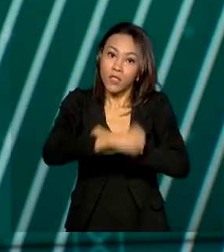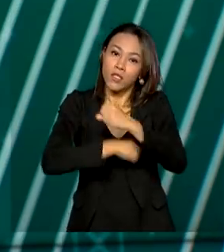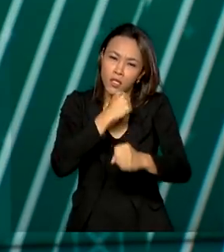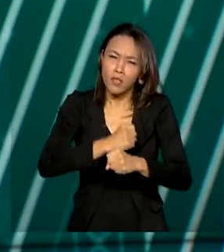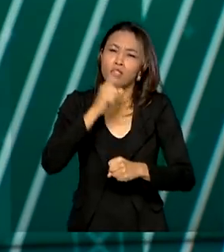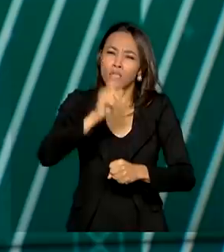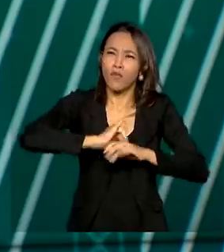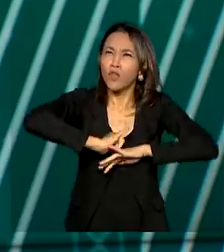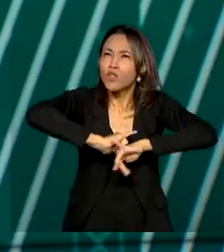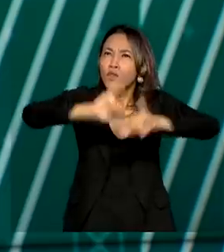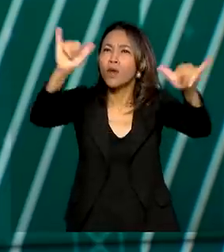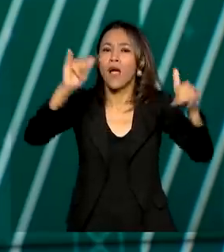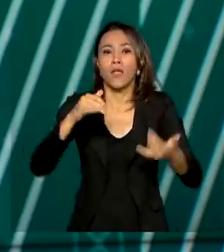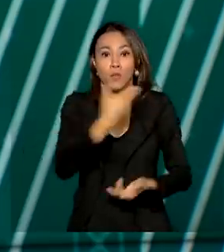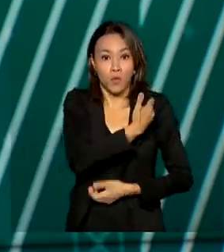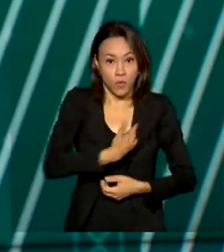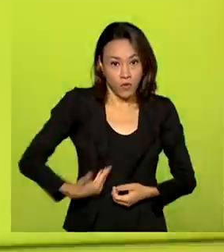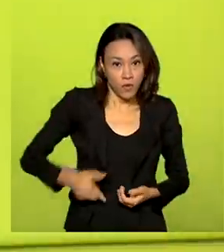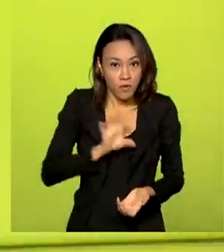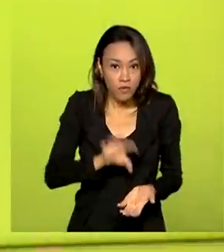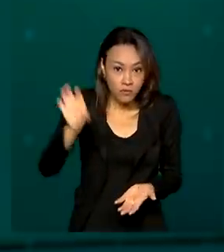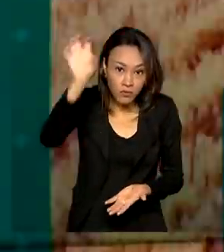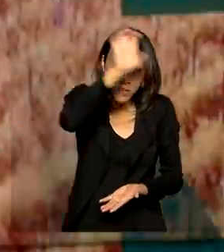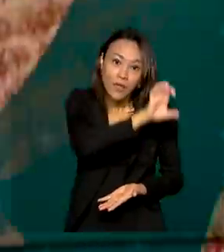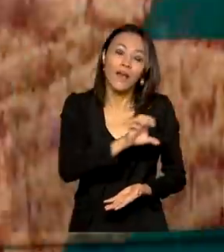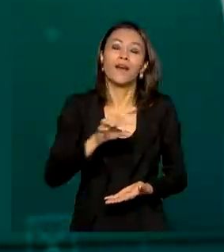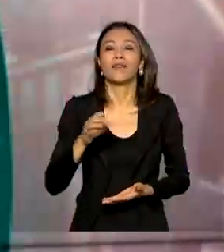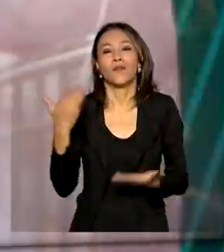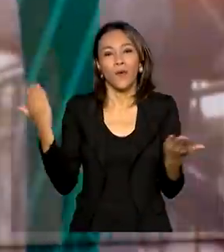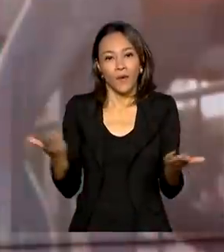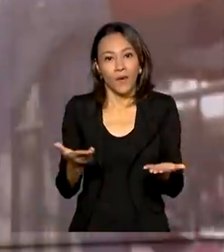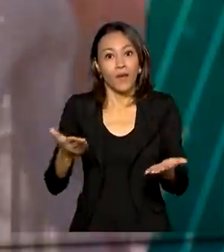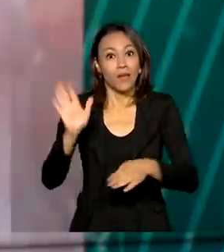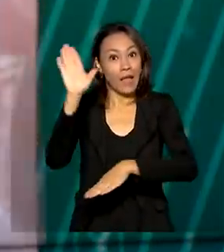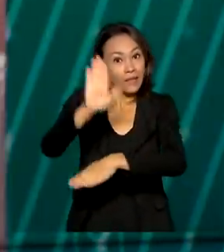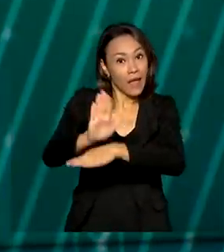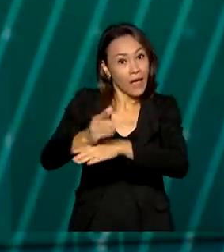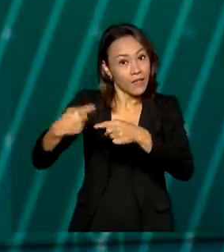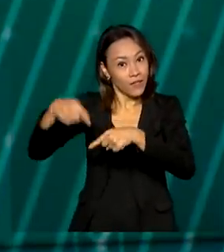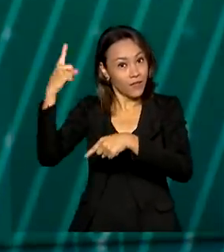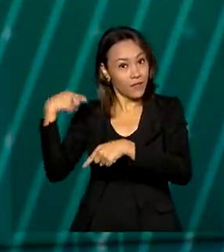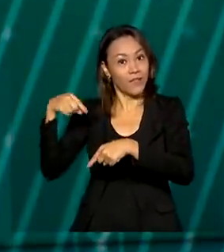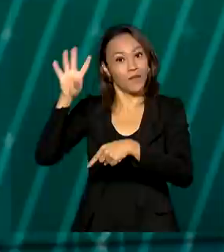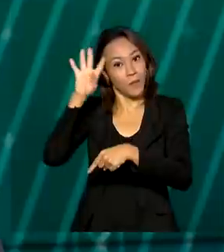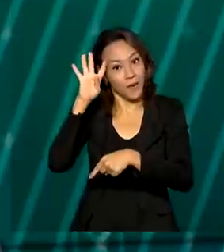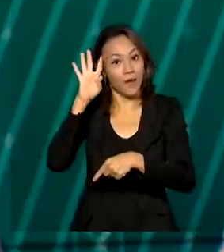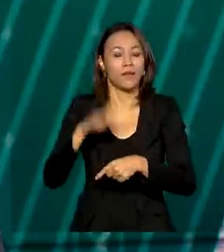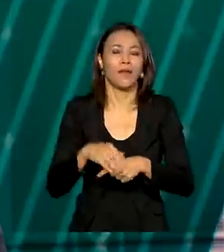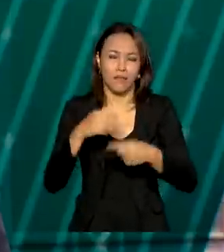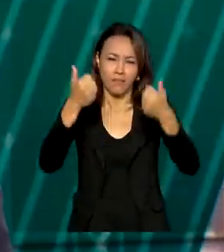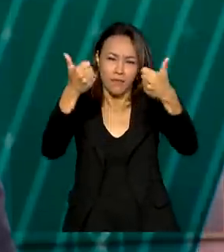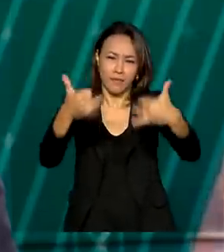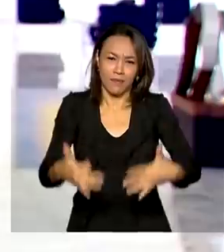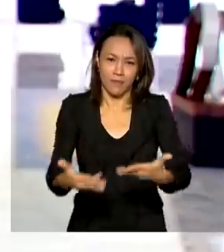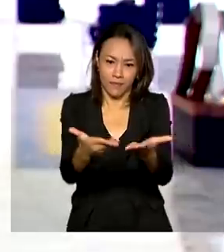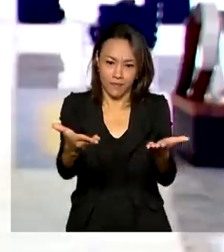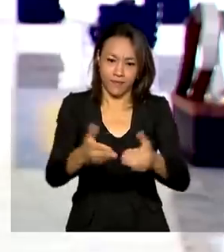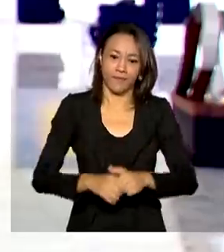governadores da região norte em reunião virtual na tarde desta quarta-feira. Quem tem os detalhes é a repórter Luana Karen.